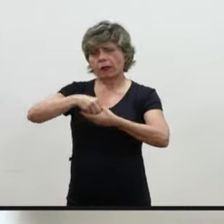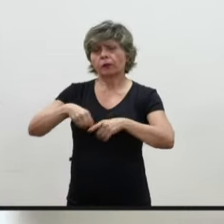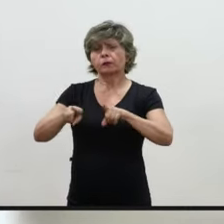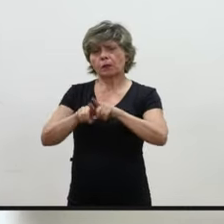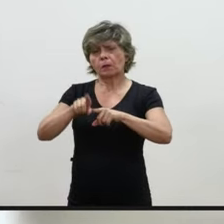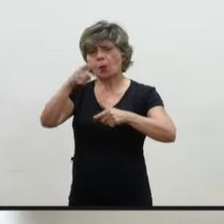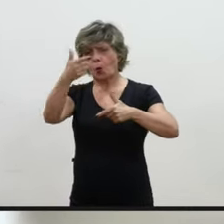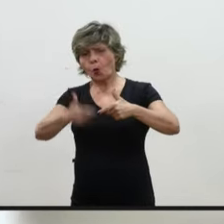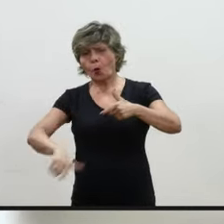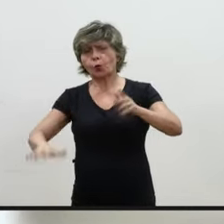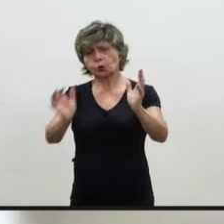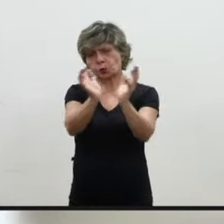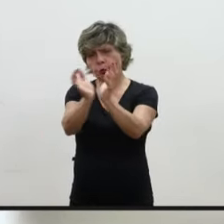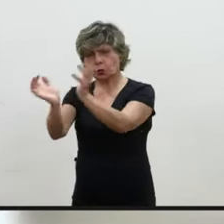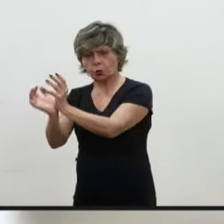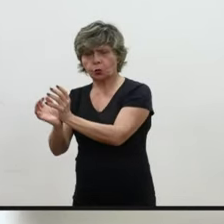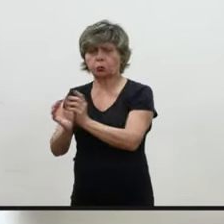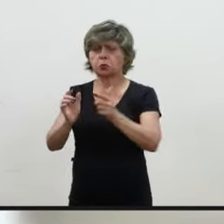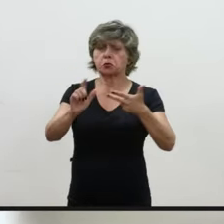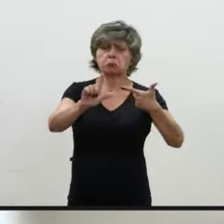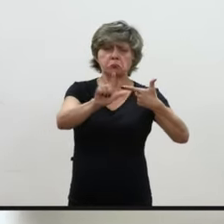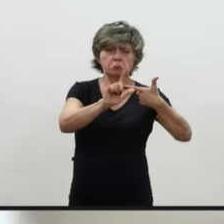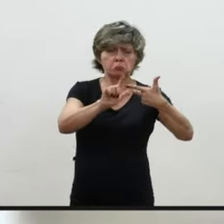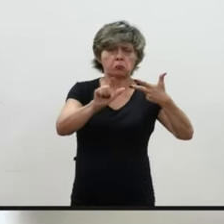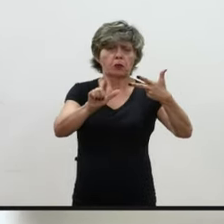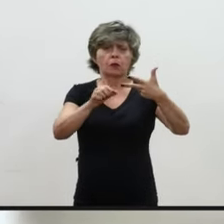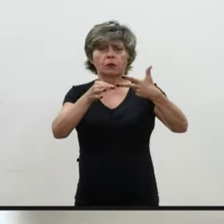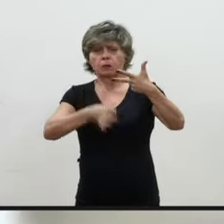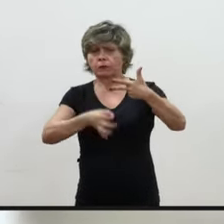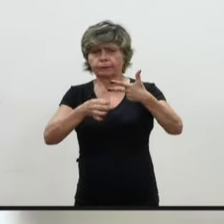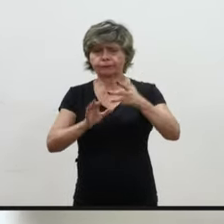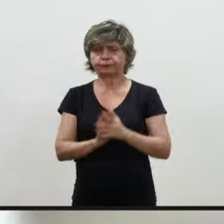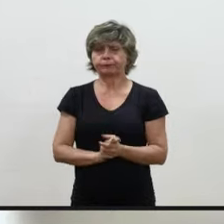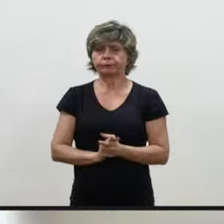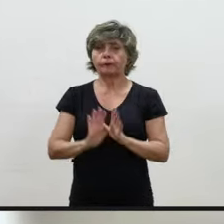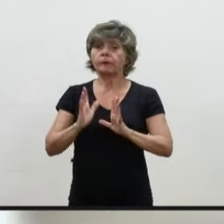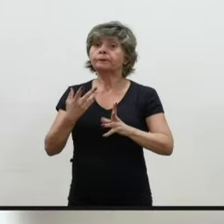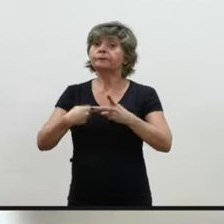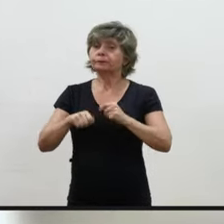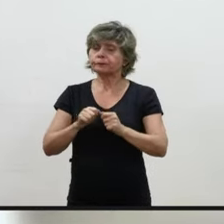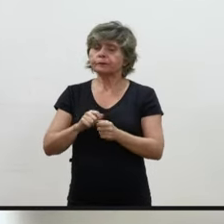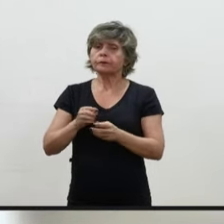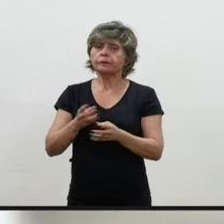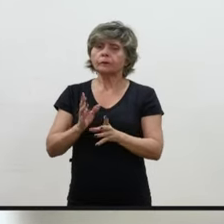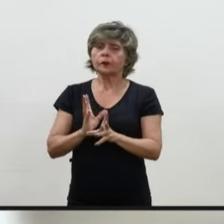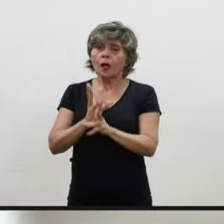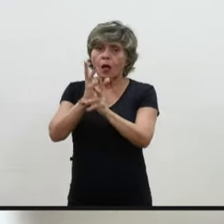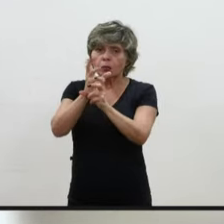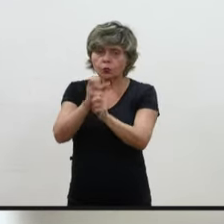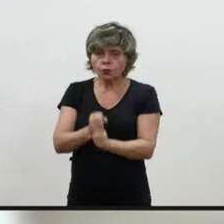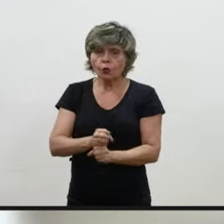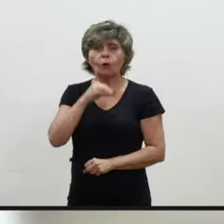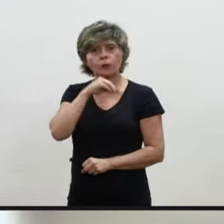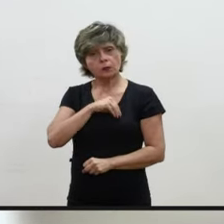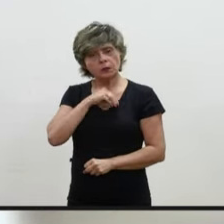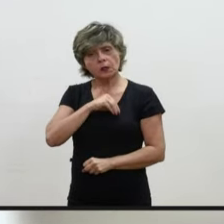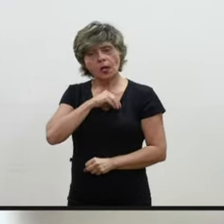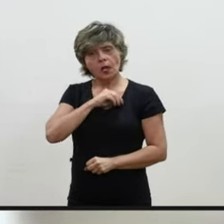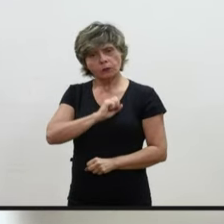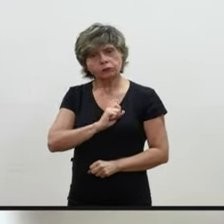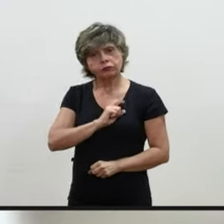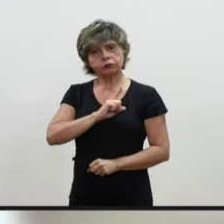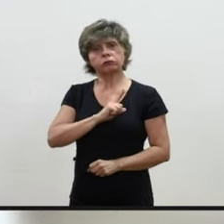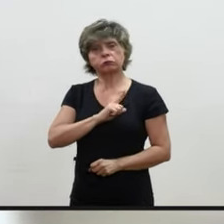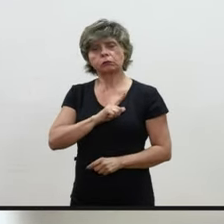Então, é uma situação que se deu reajuste para o Legislativo, mas a lei não trouxe no seu